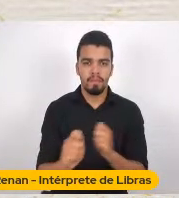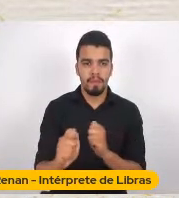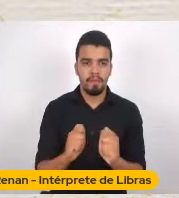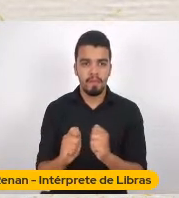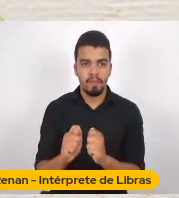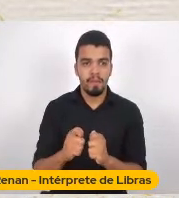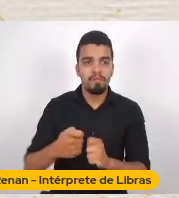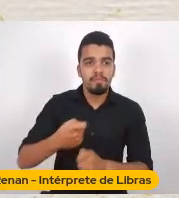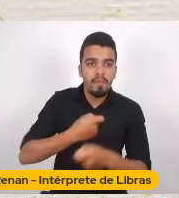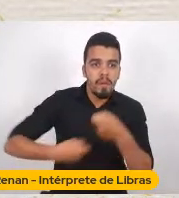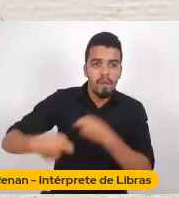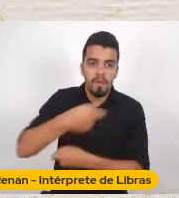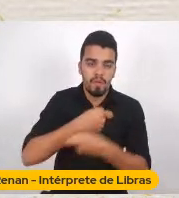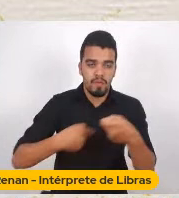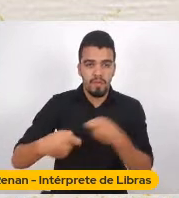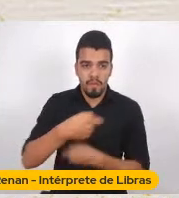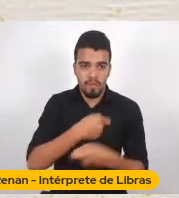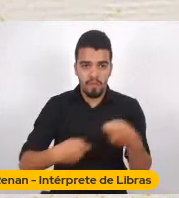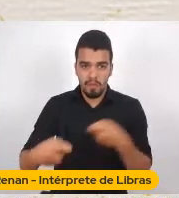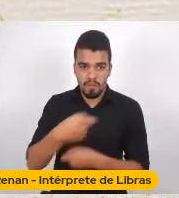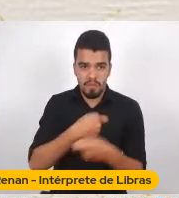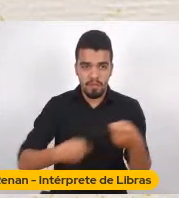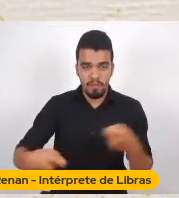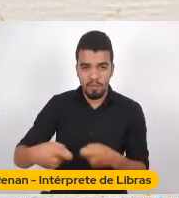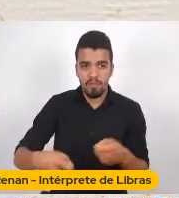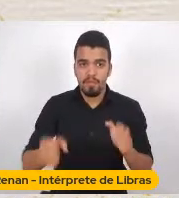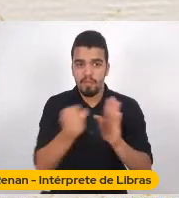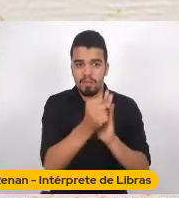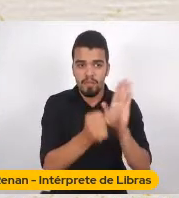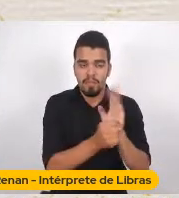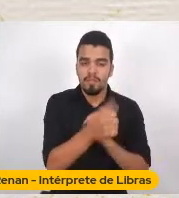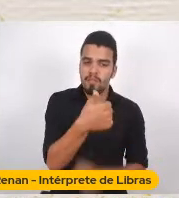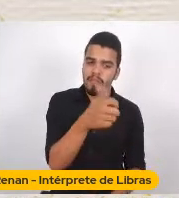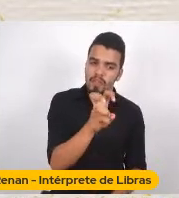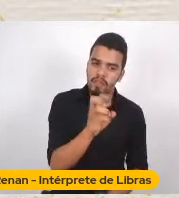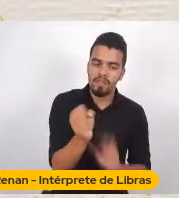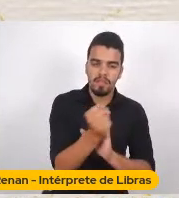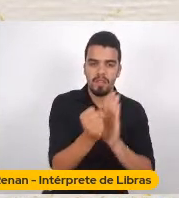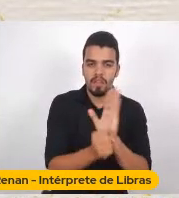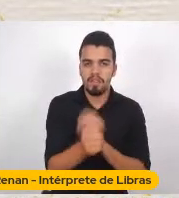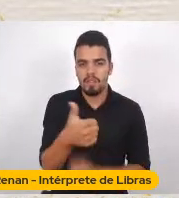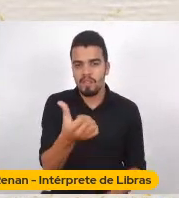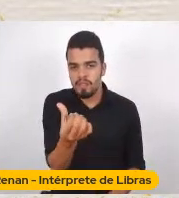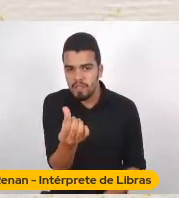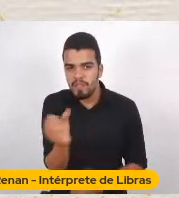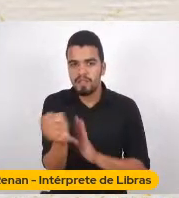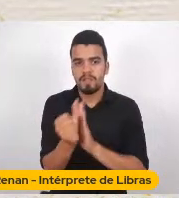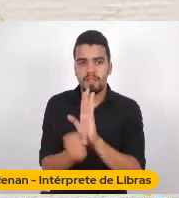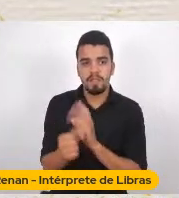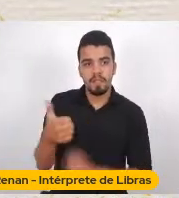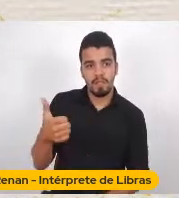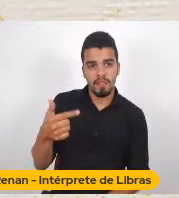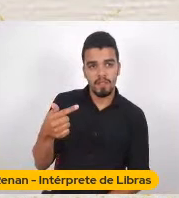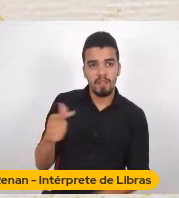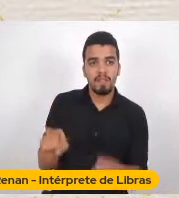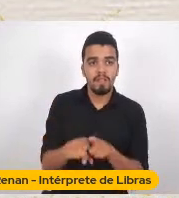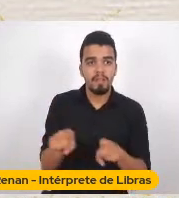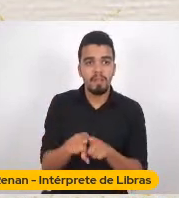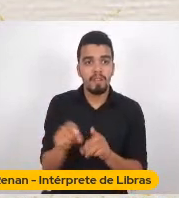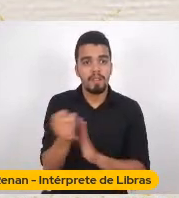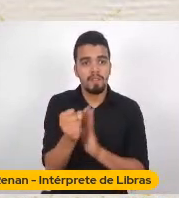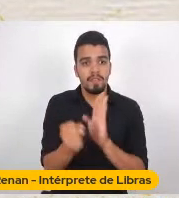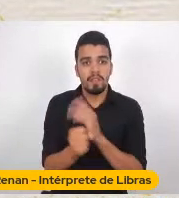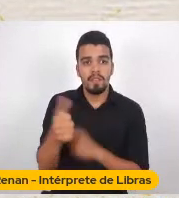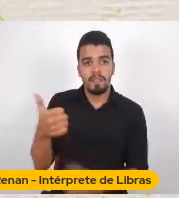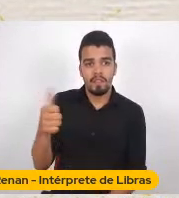Durante todos Do século XV XVI XVII XVII XVIII XVIII Uma máquina Que se crudilizou